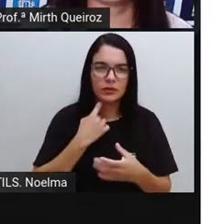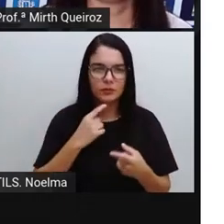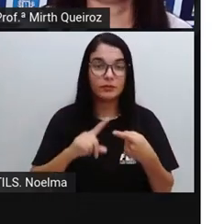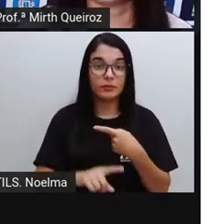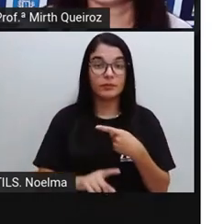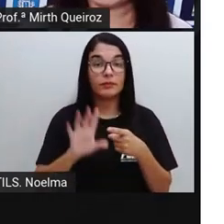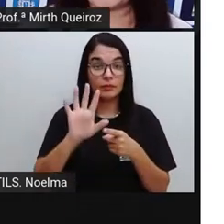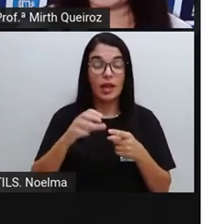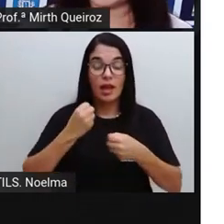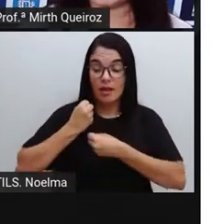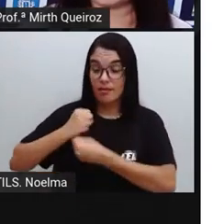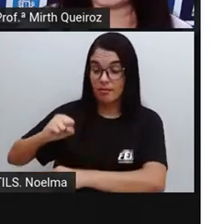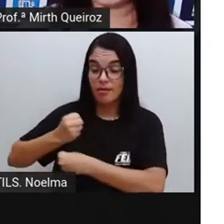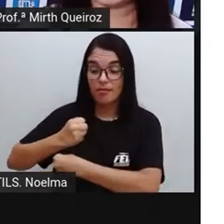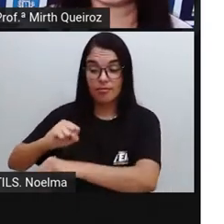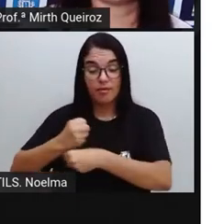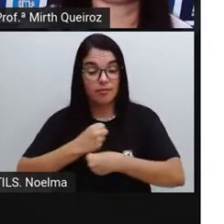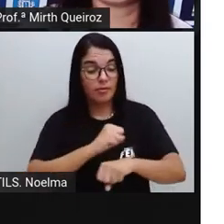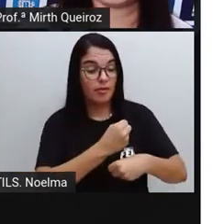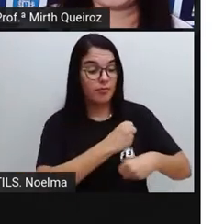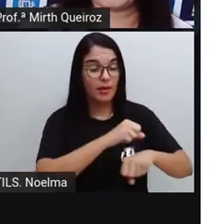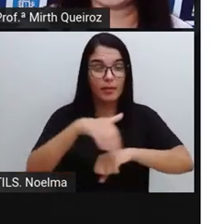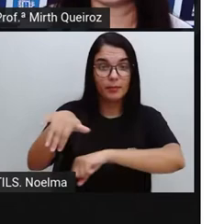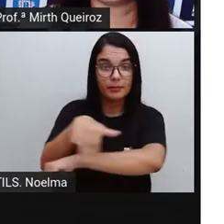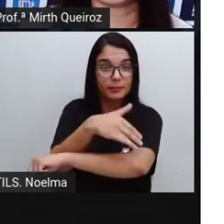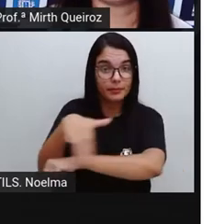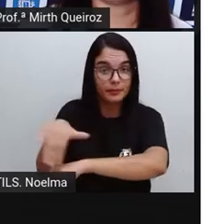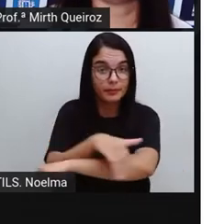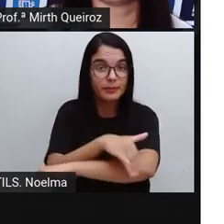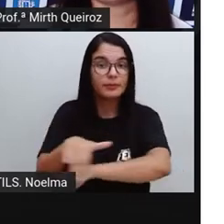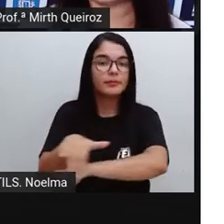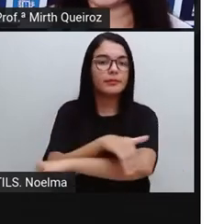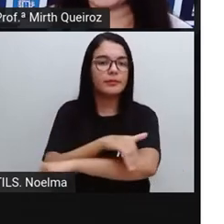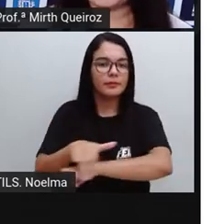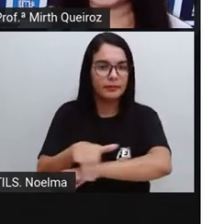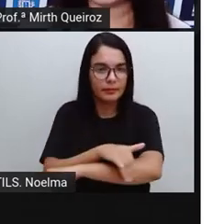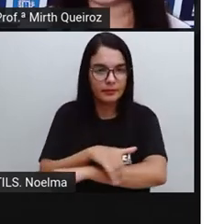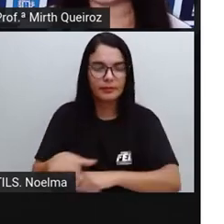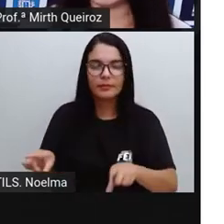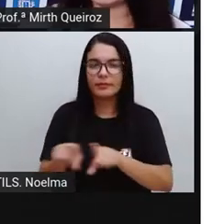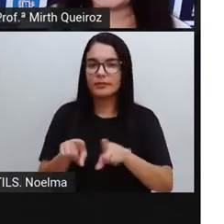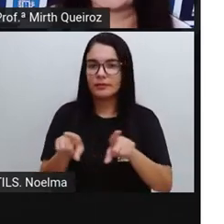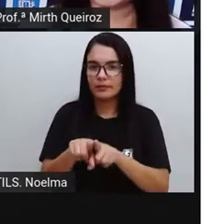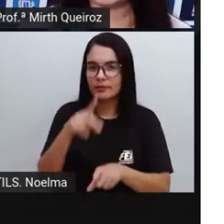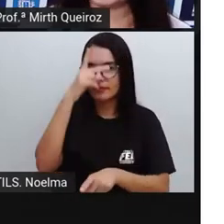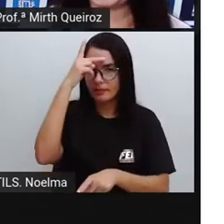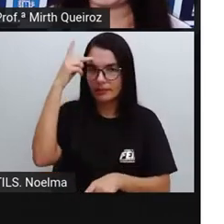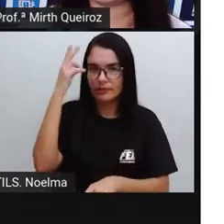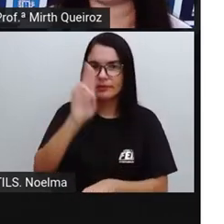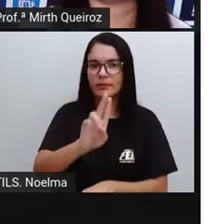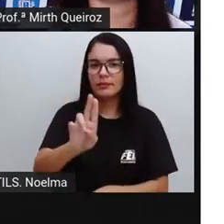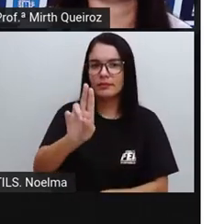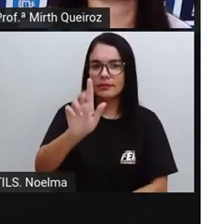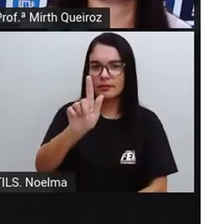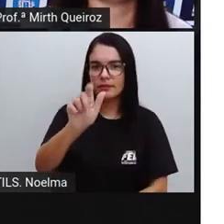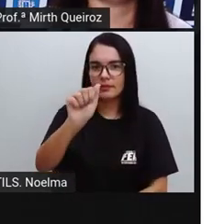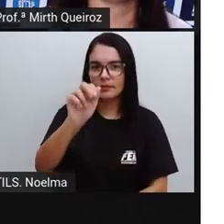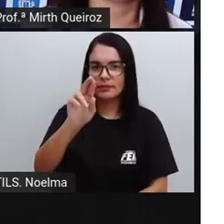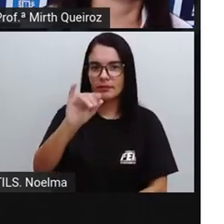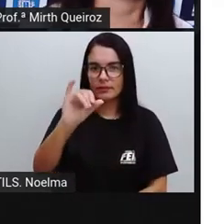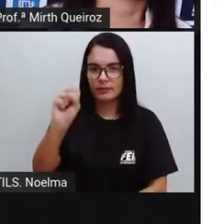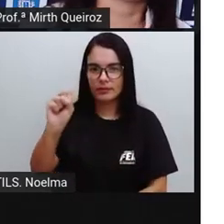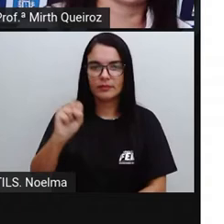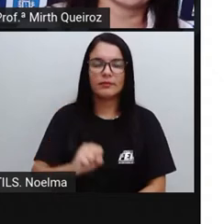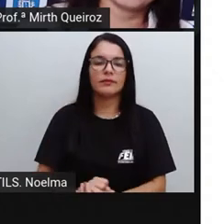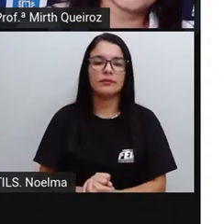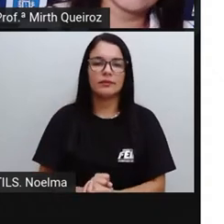A limpeza e varredura das ruas Que a gente vai ter aí Os garis, né? A limpeza dos calçados Os bueiros Que são feitos por ele